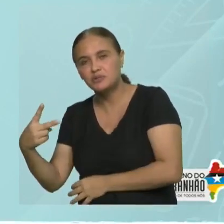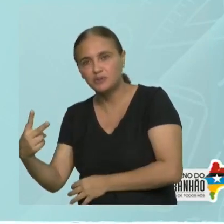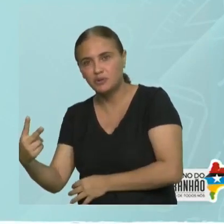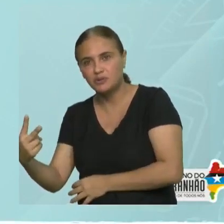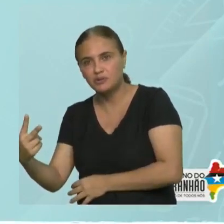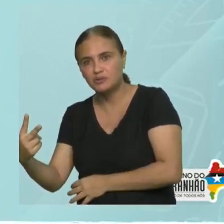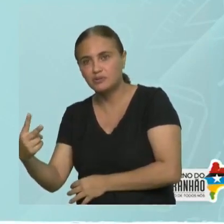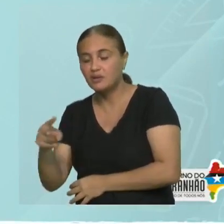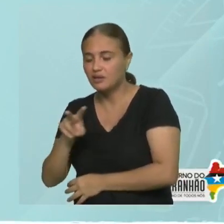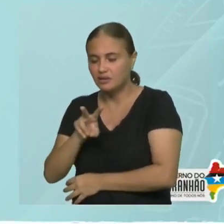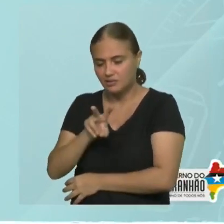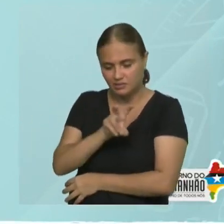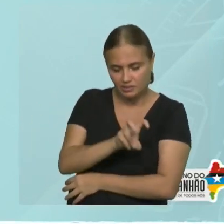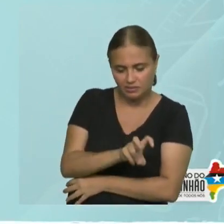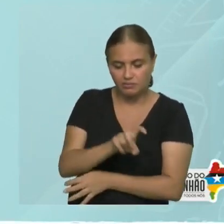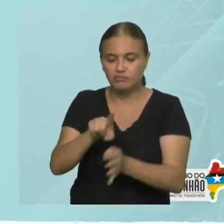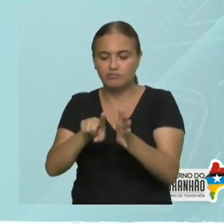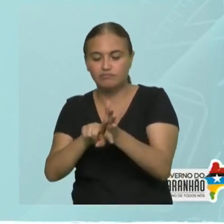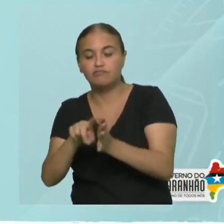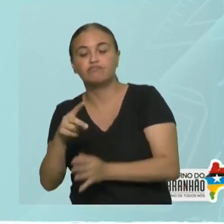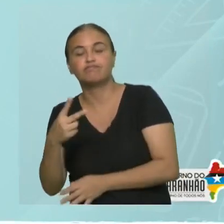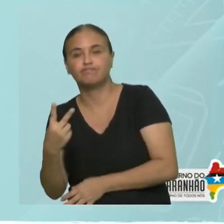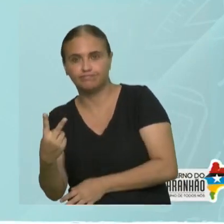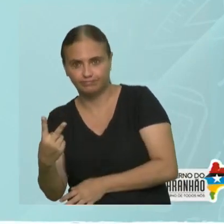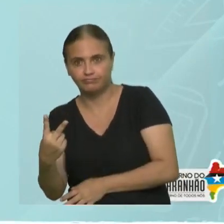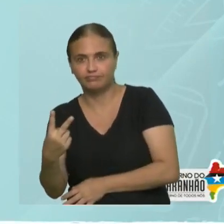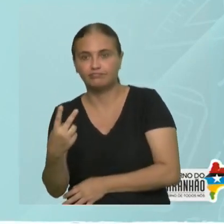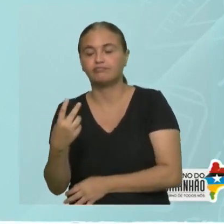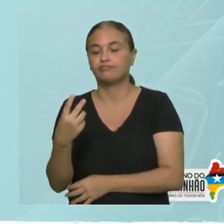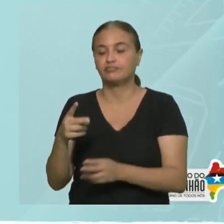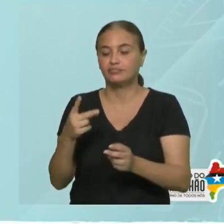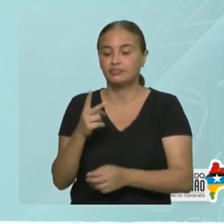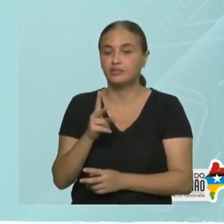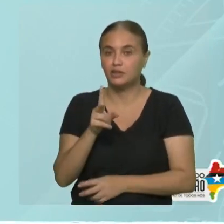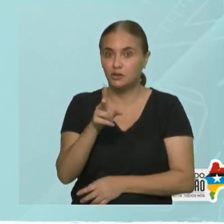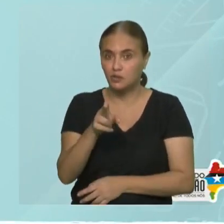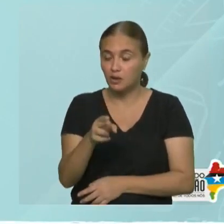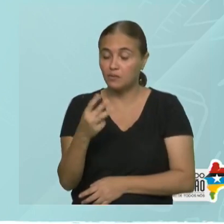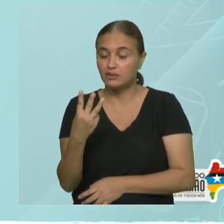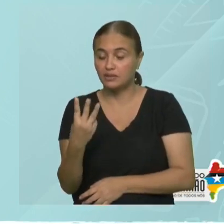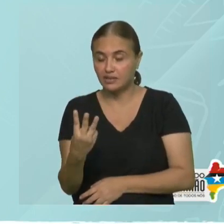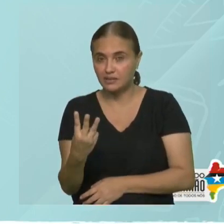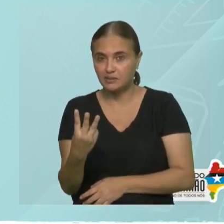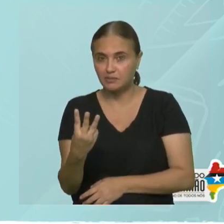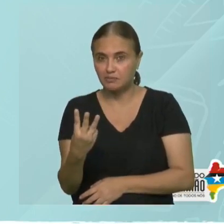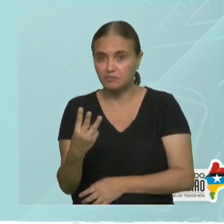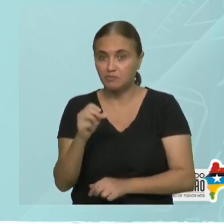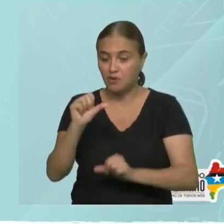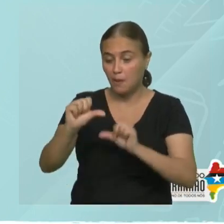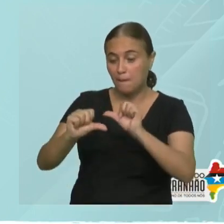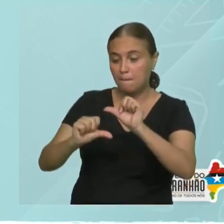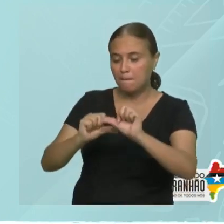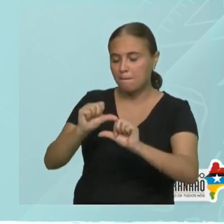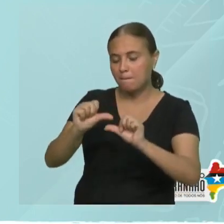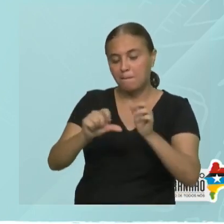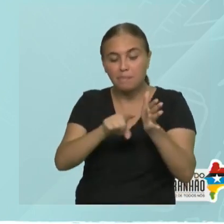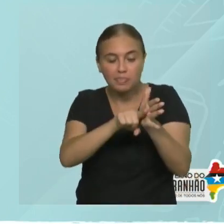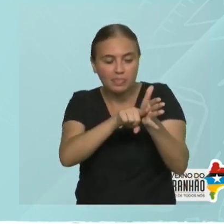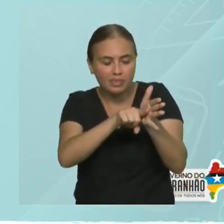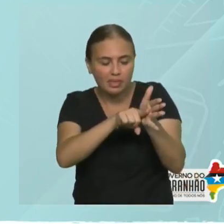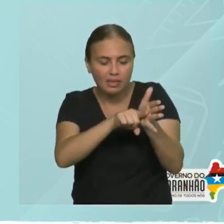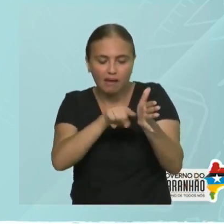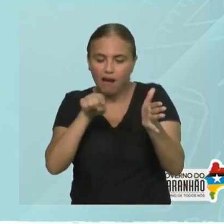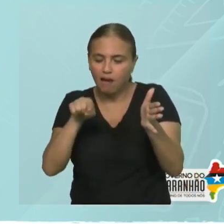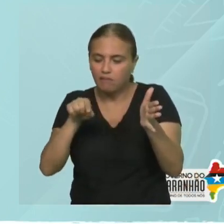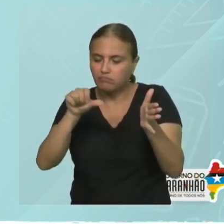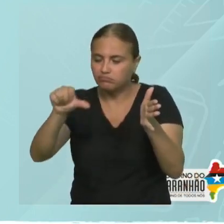5, menos 2. 5 menos 2, 3. Então, o sinal de menos, modifica o sinal